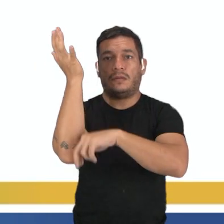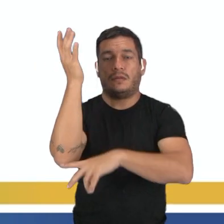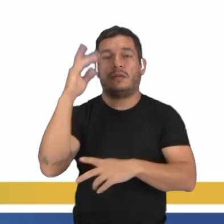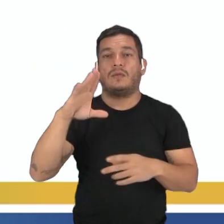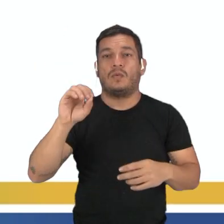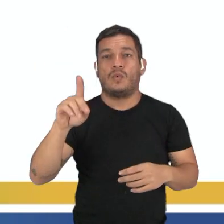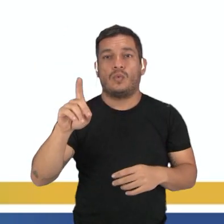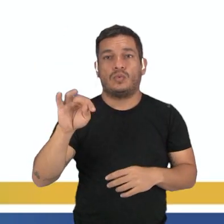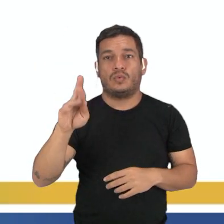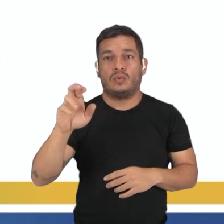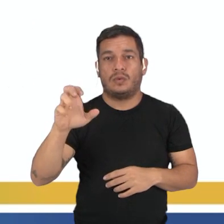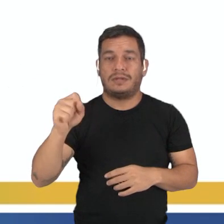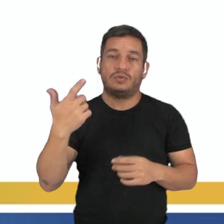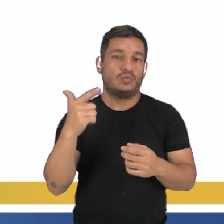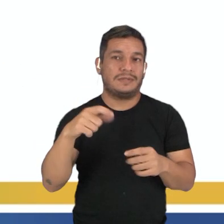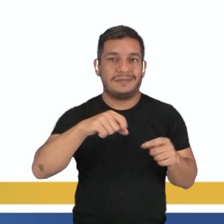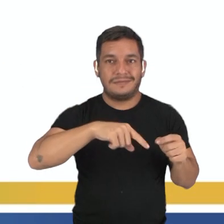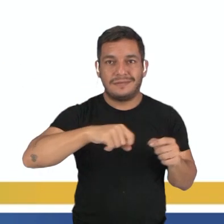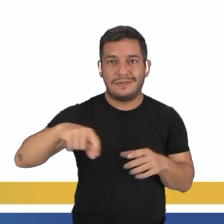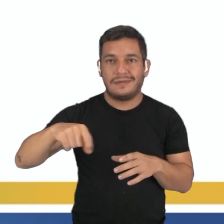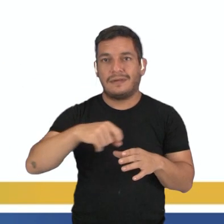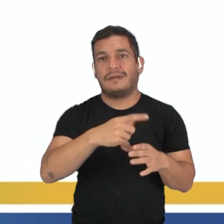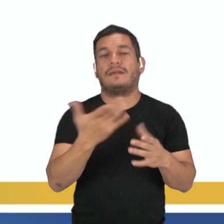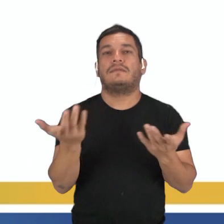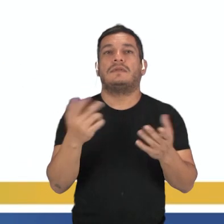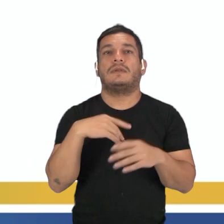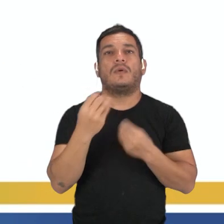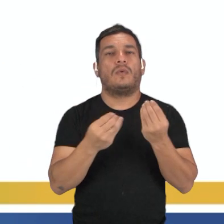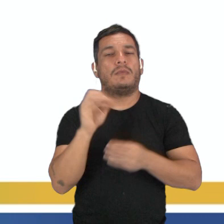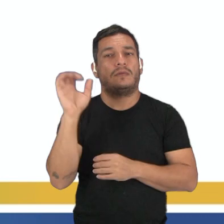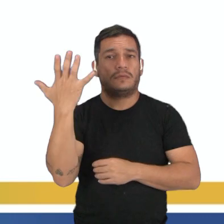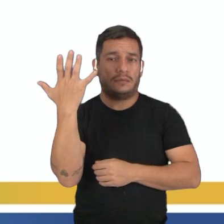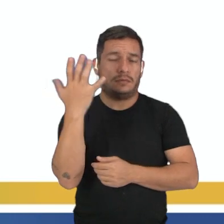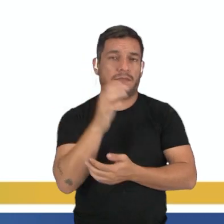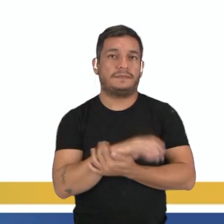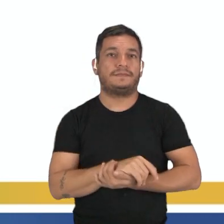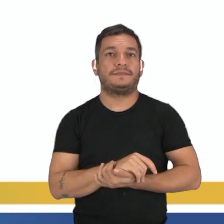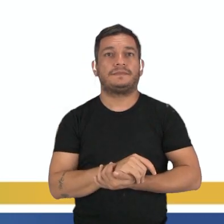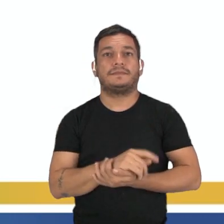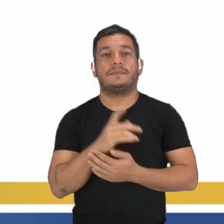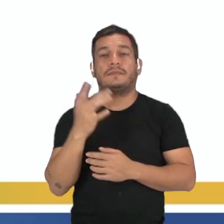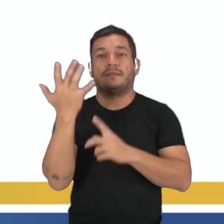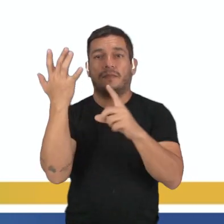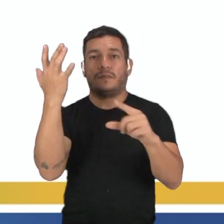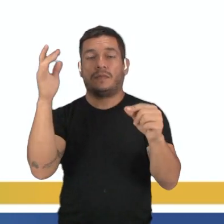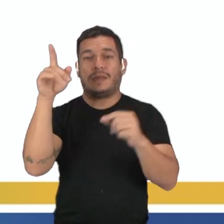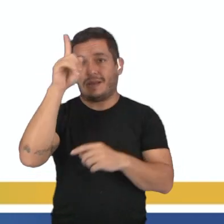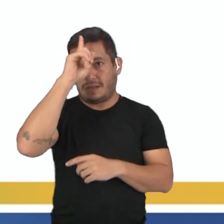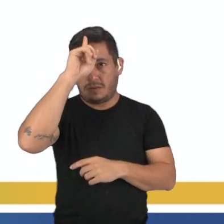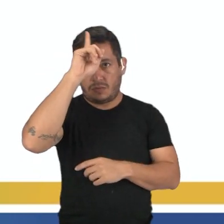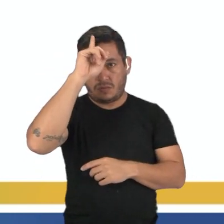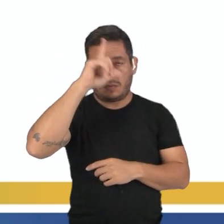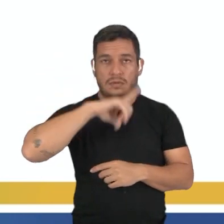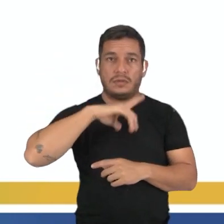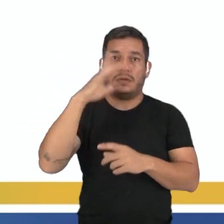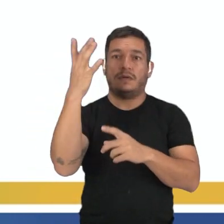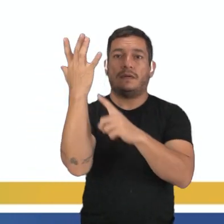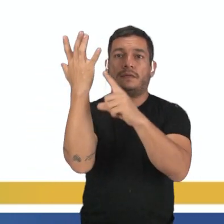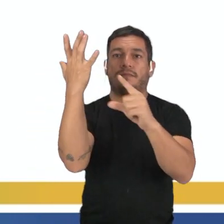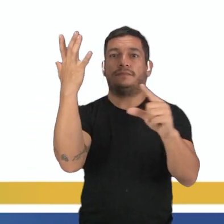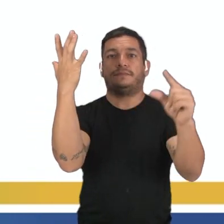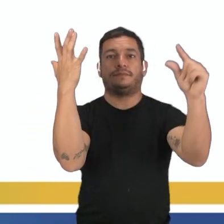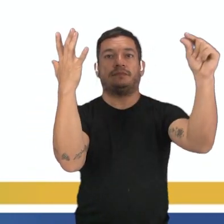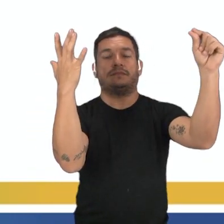estrutura de sementes, tá? E aí, como é que acontece, ó? Nas samambaias adultas, nós vamos ter folhas,